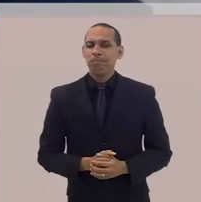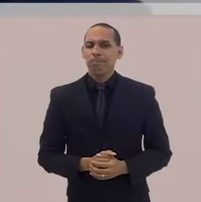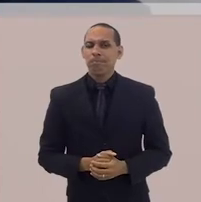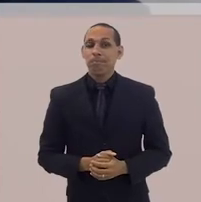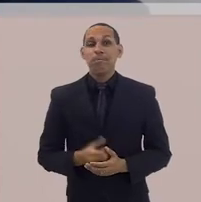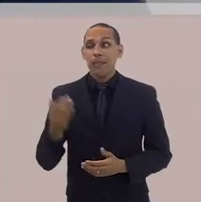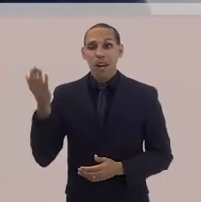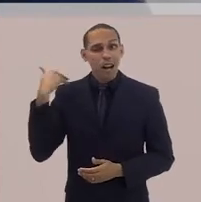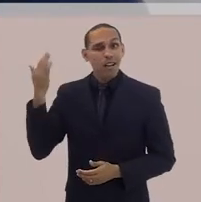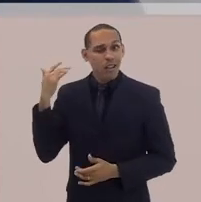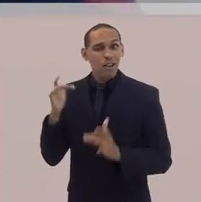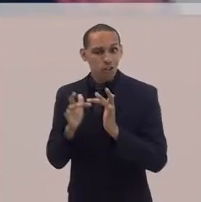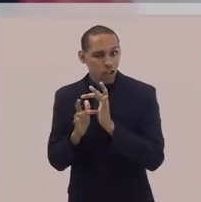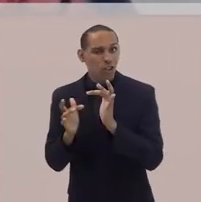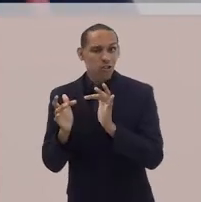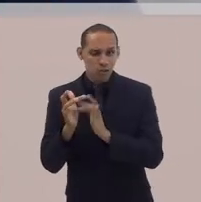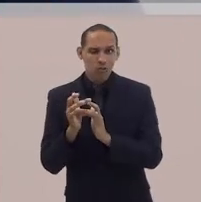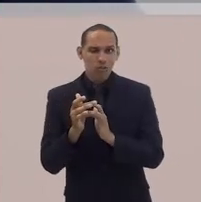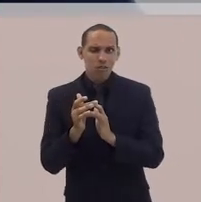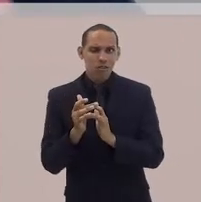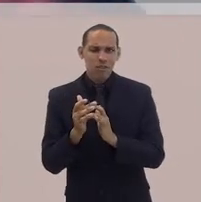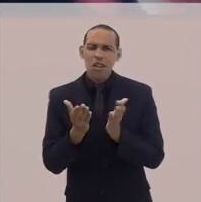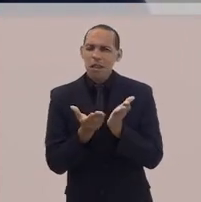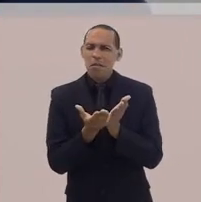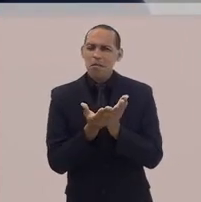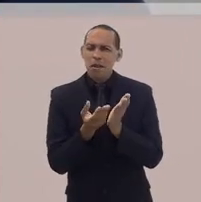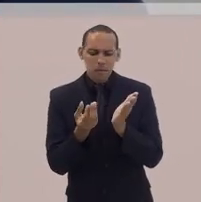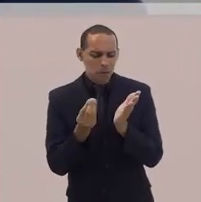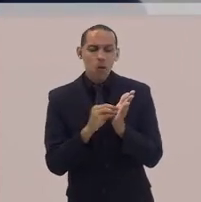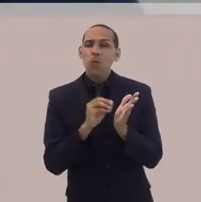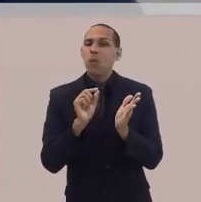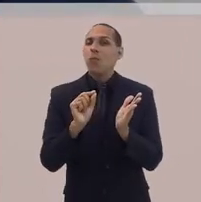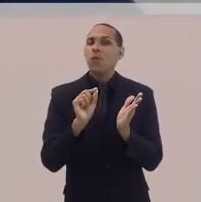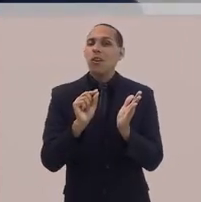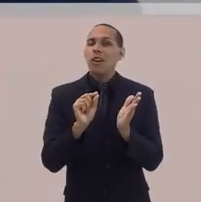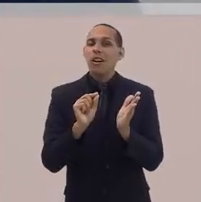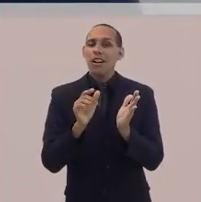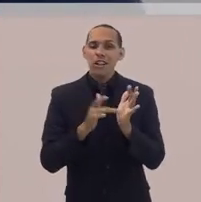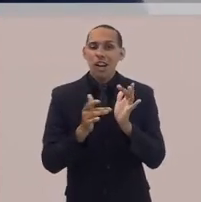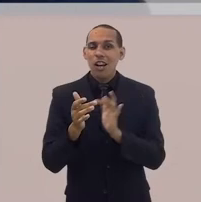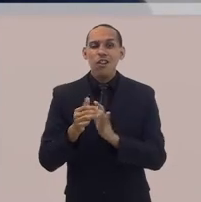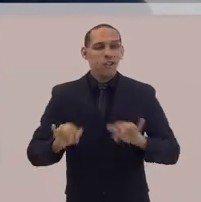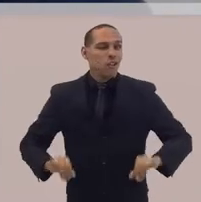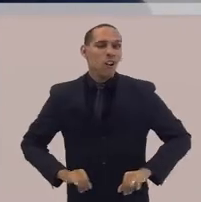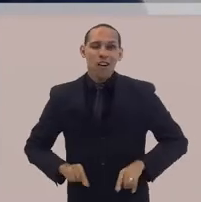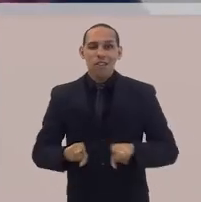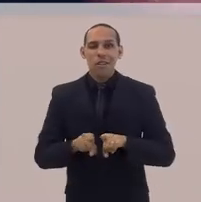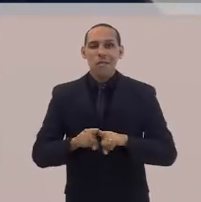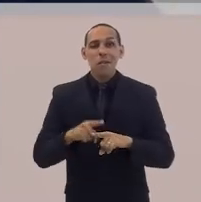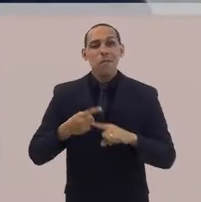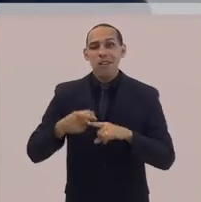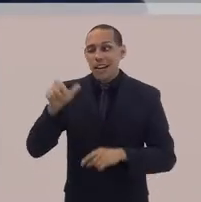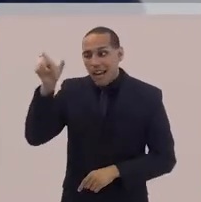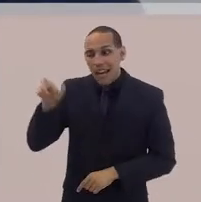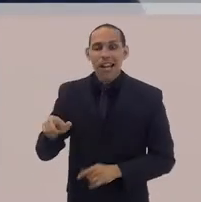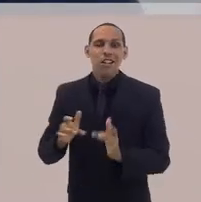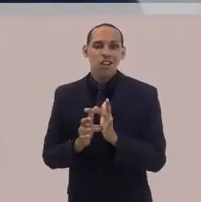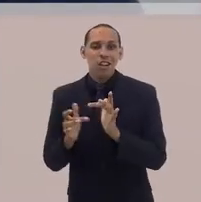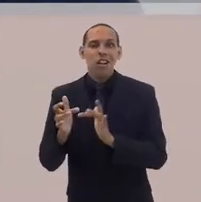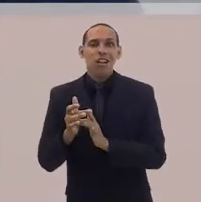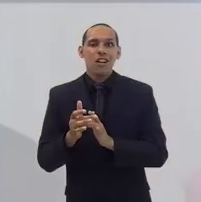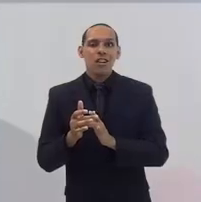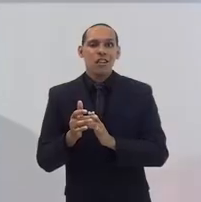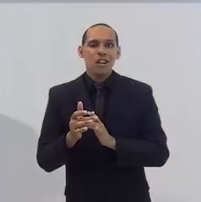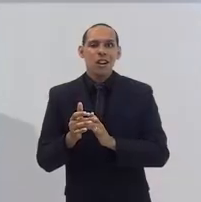tempo. O próprio Jesus, se você pega os evangelhos, enfrentou isso, porque Jesus quebrou preconceitos.